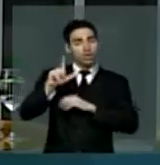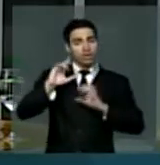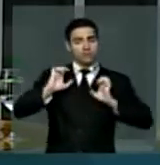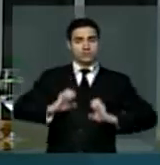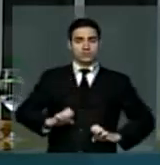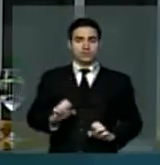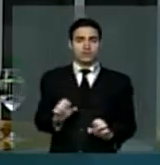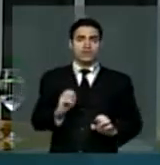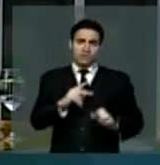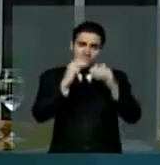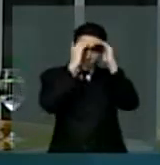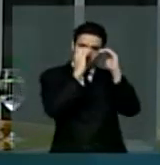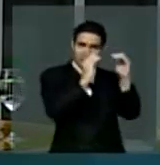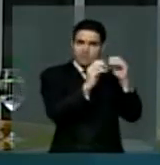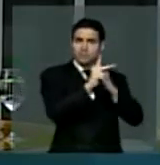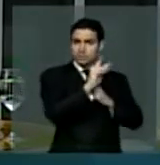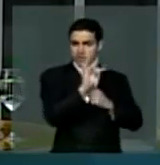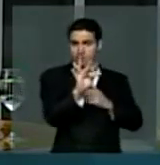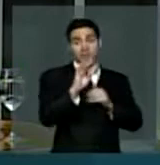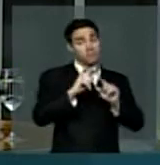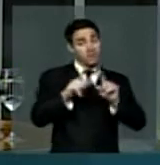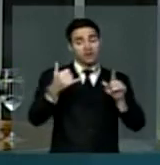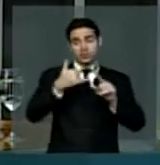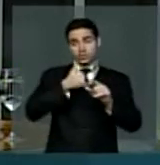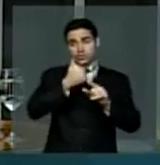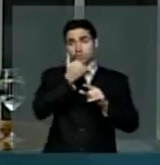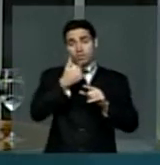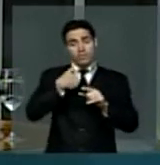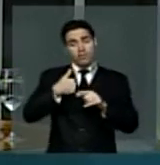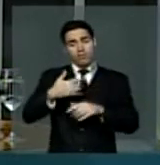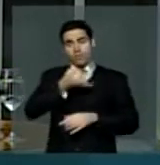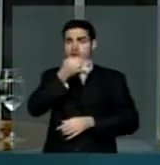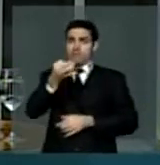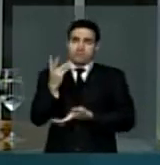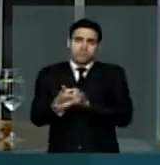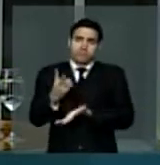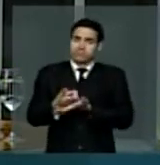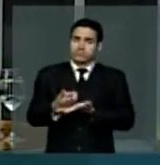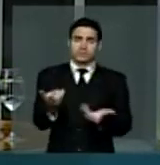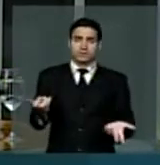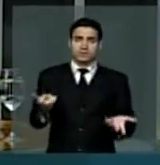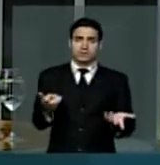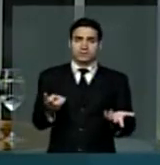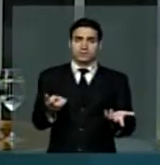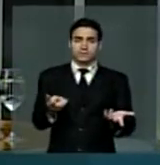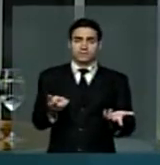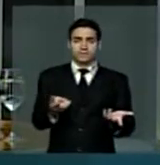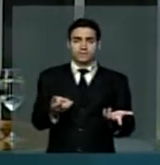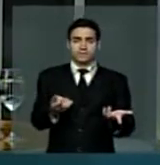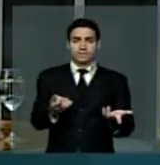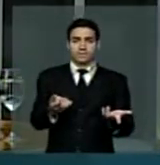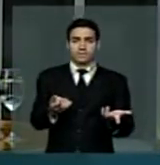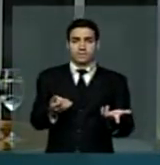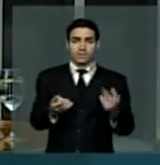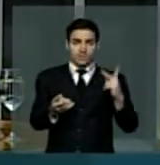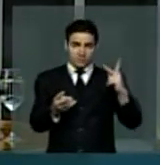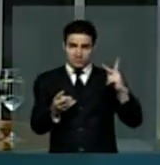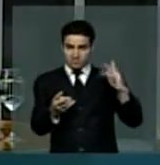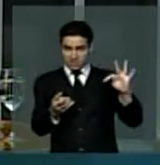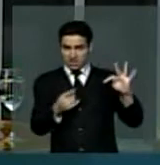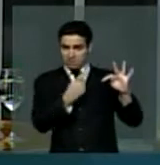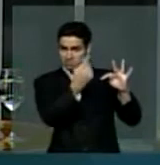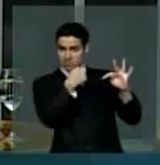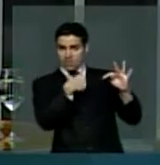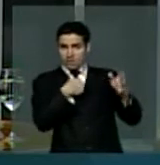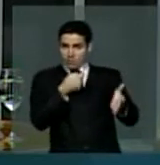preservarei a minha convicção pessoal, porque o partido, se não imuniza nenhum indivíduo,